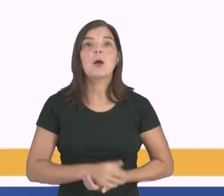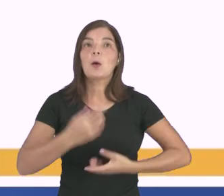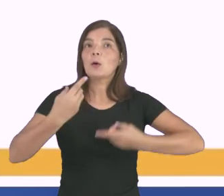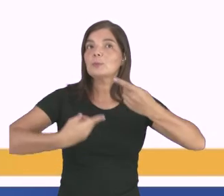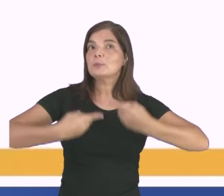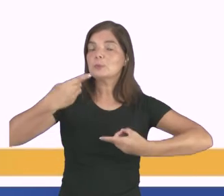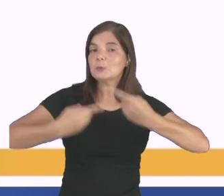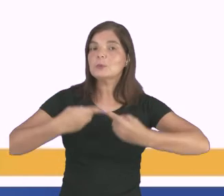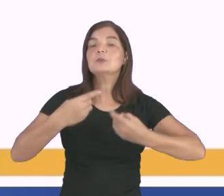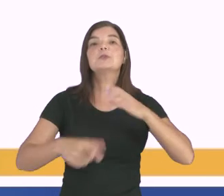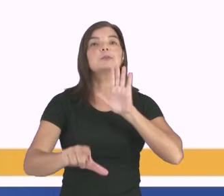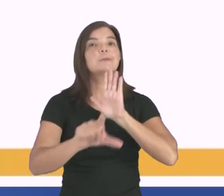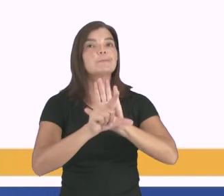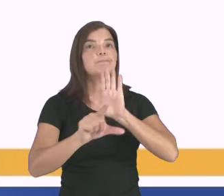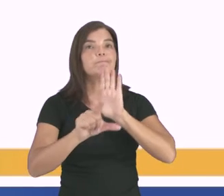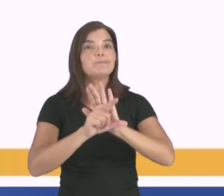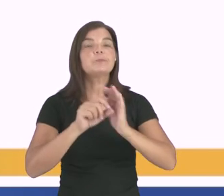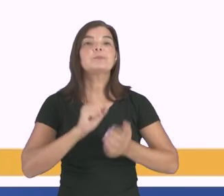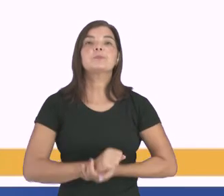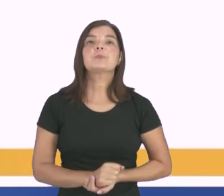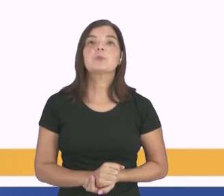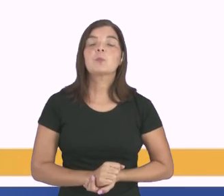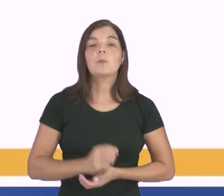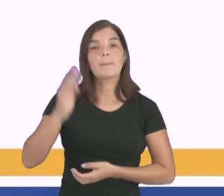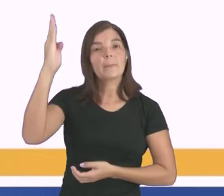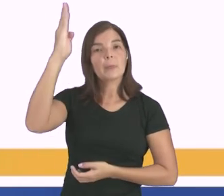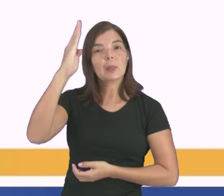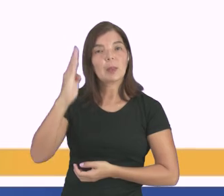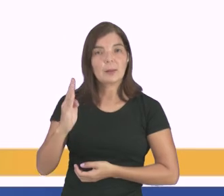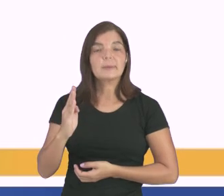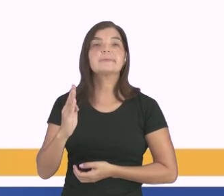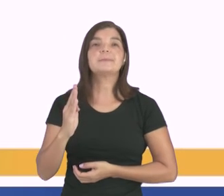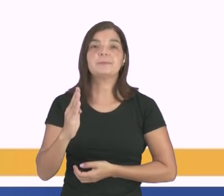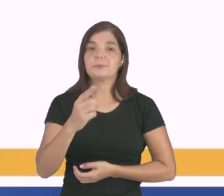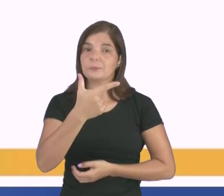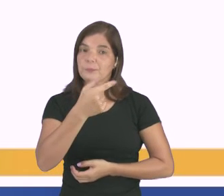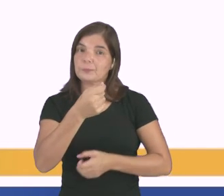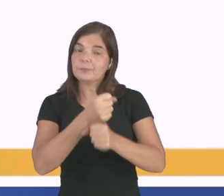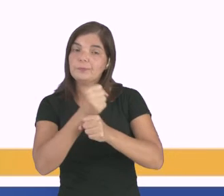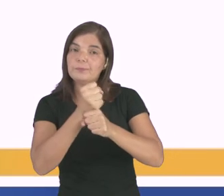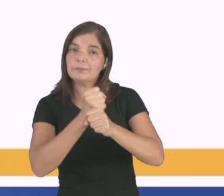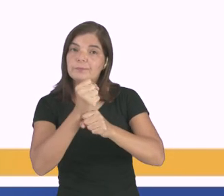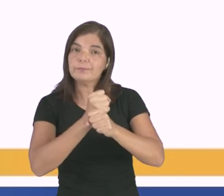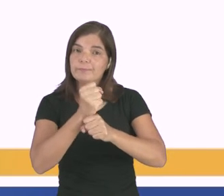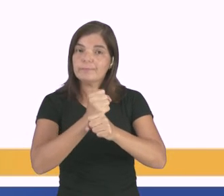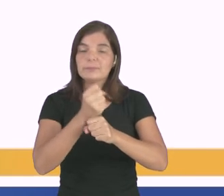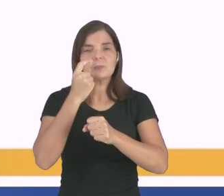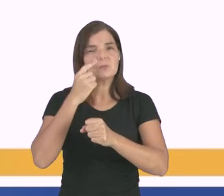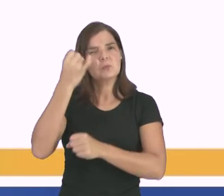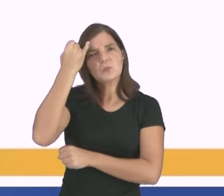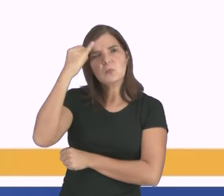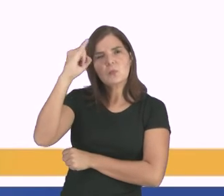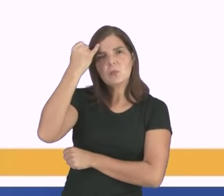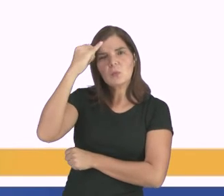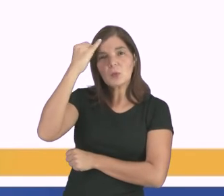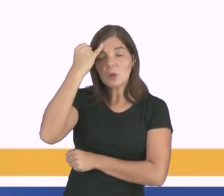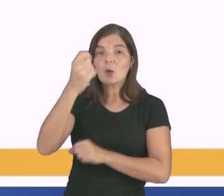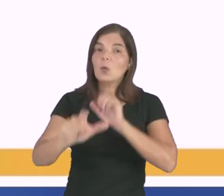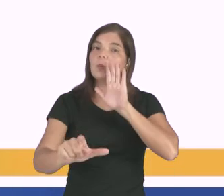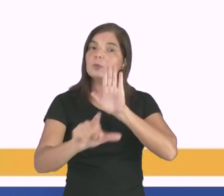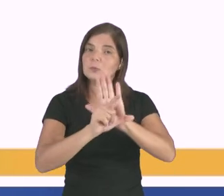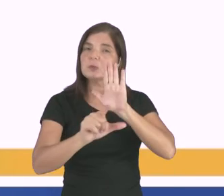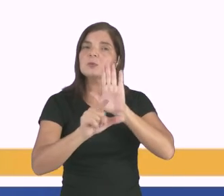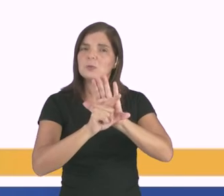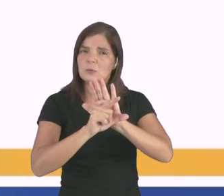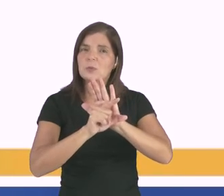legislação de proteção ao idoso, né? Que o Brasil, ao longo dos 20 anos, veio criando dispositivos legais, né? Falei para